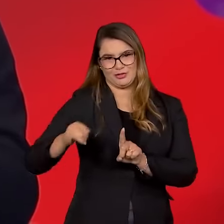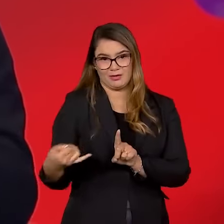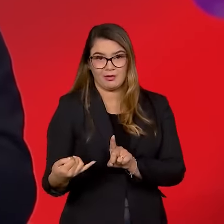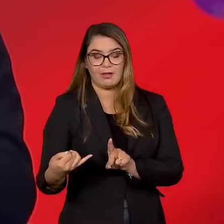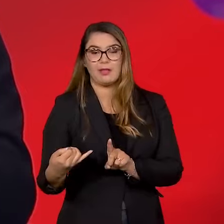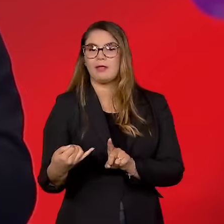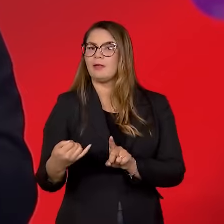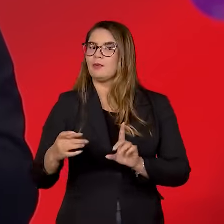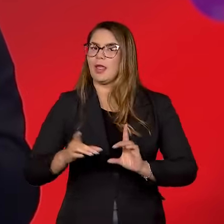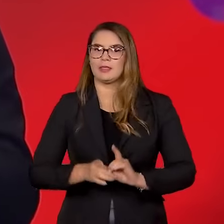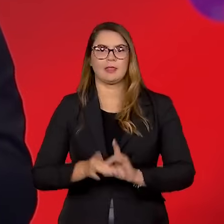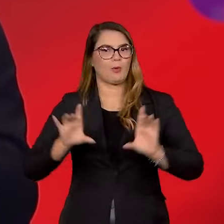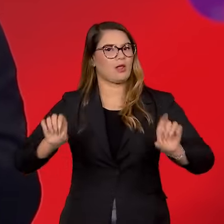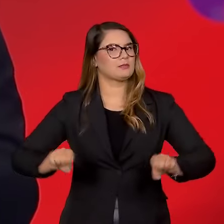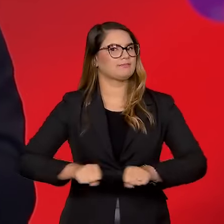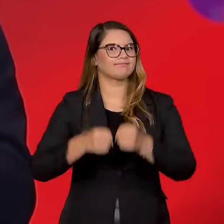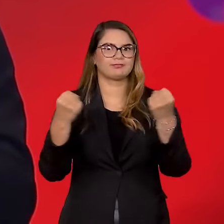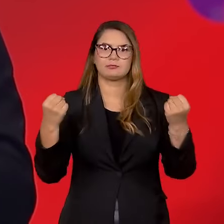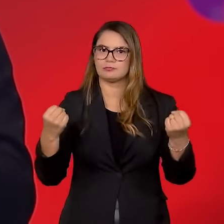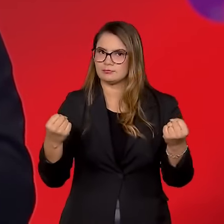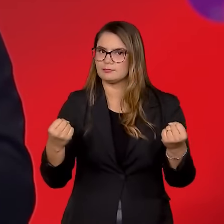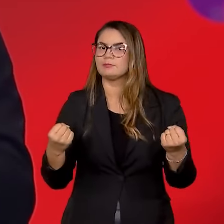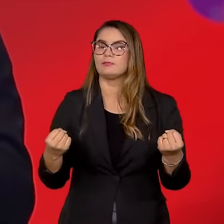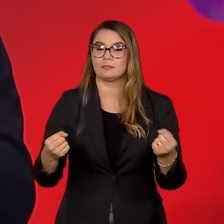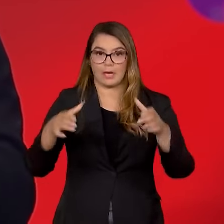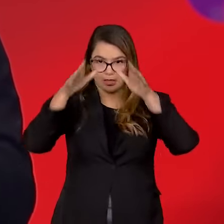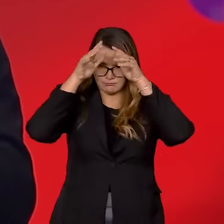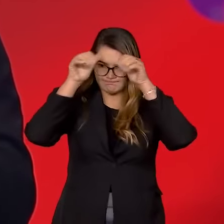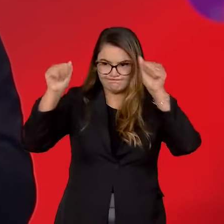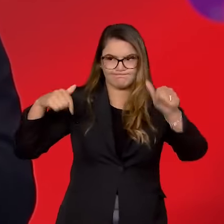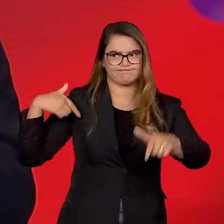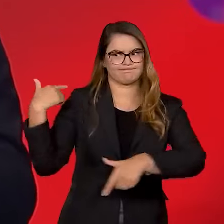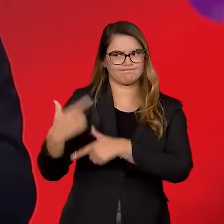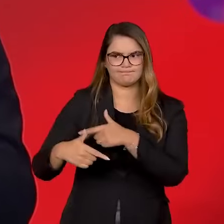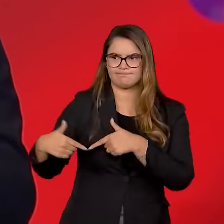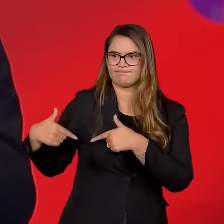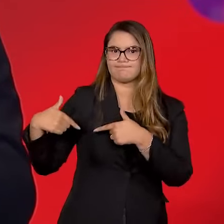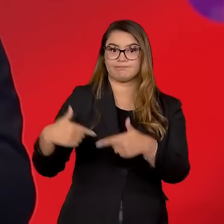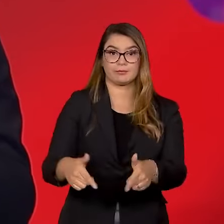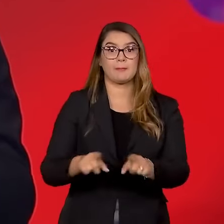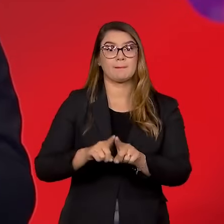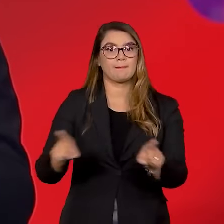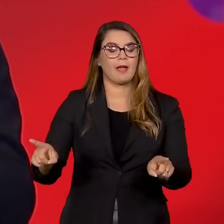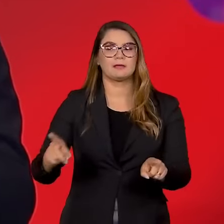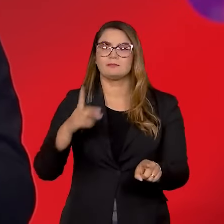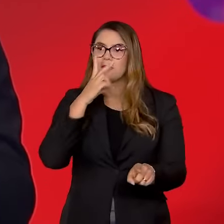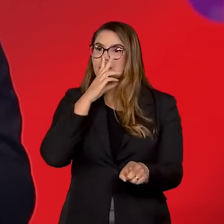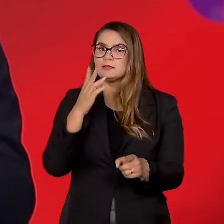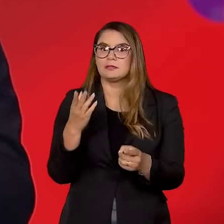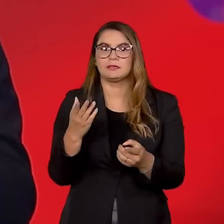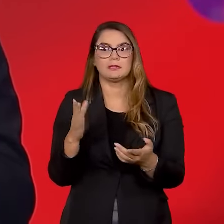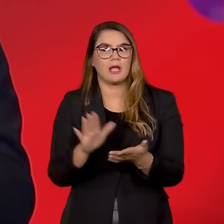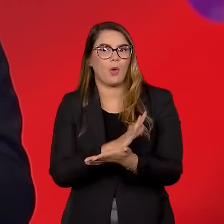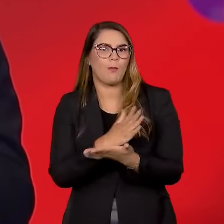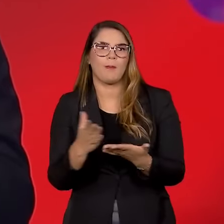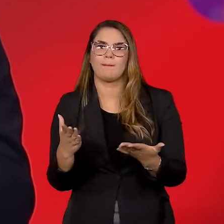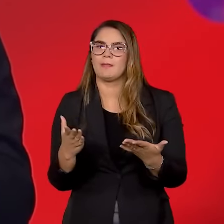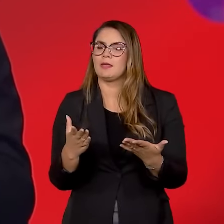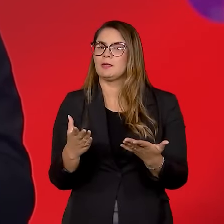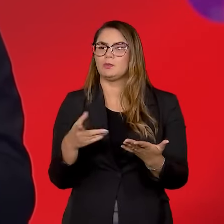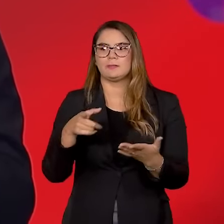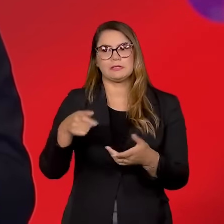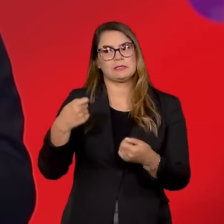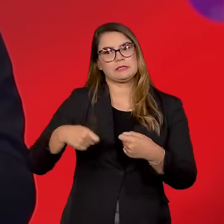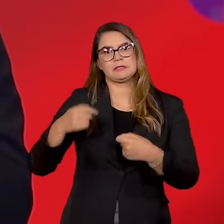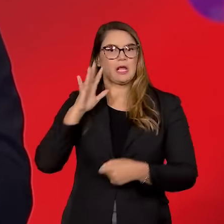De uma ruptura democrática. E o STF agiu muito no ano passado. Mas, em algum momento, essa panela de pressão tem que ser destampada, né?